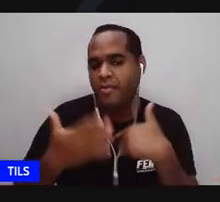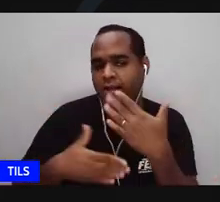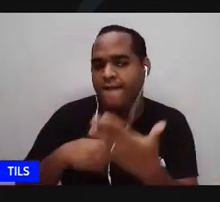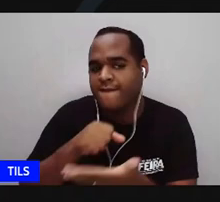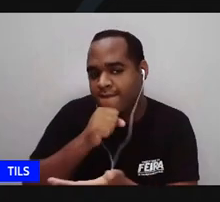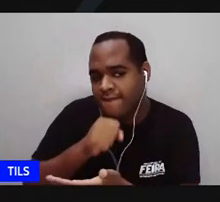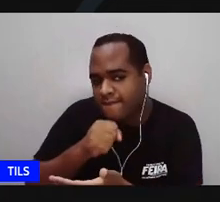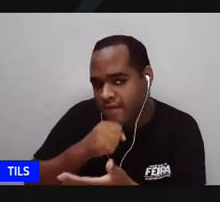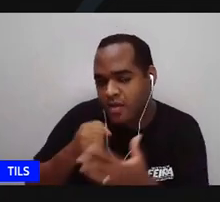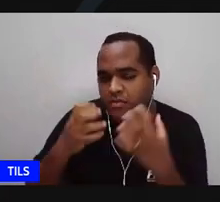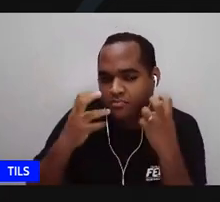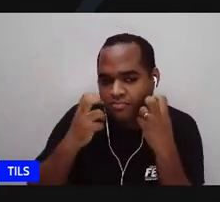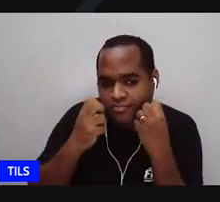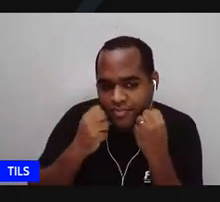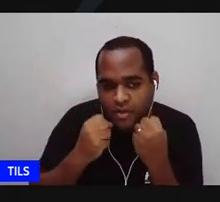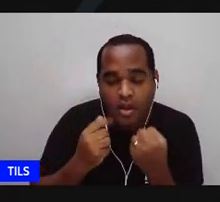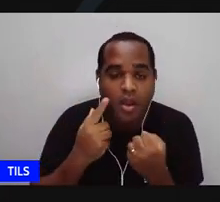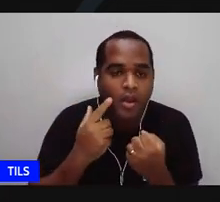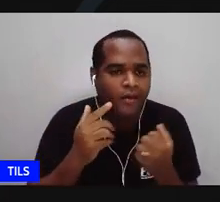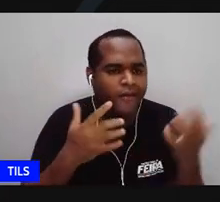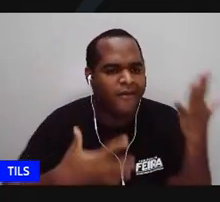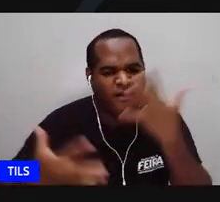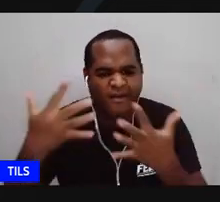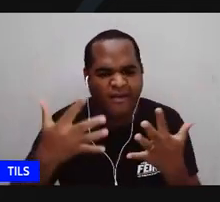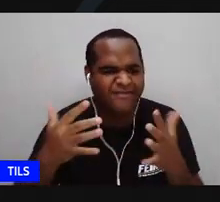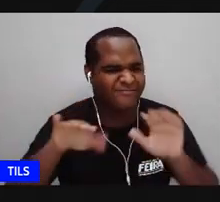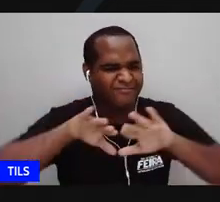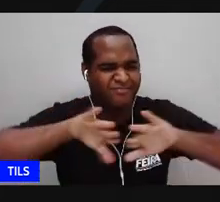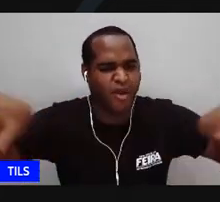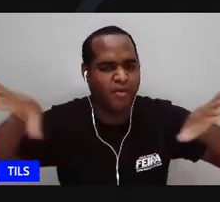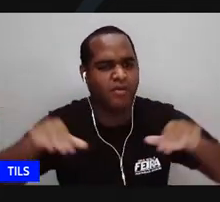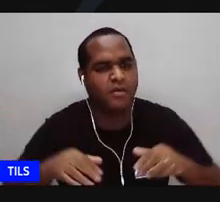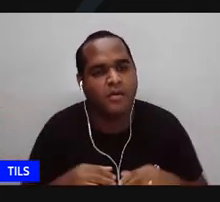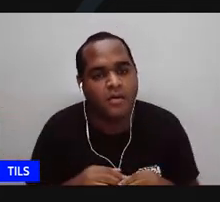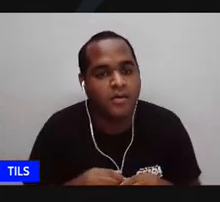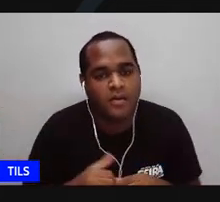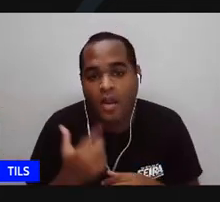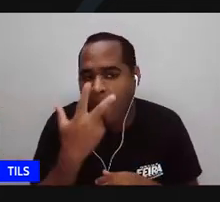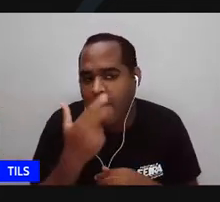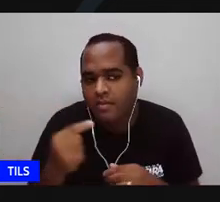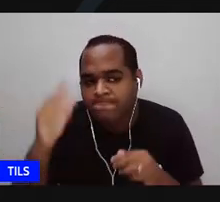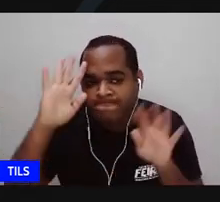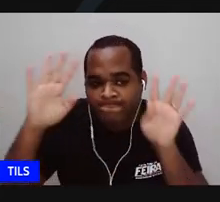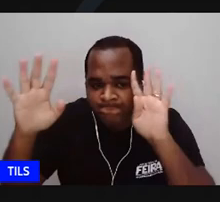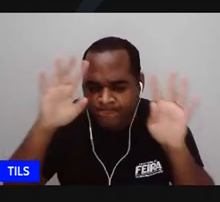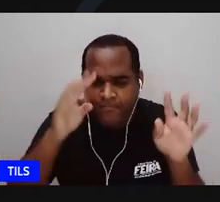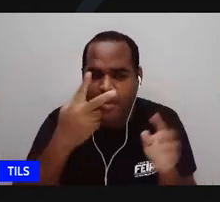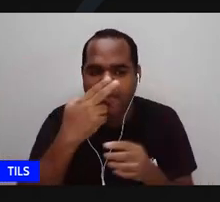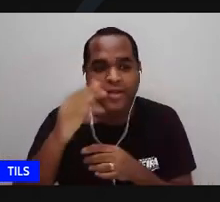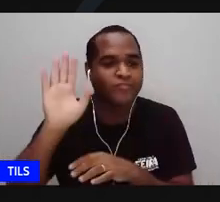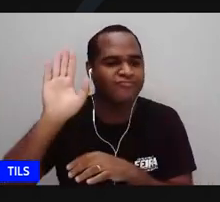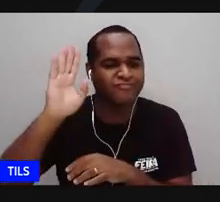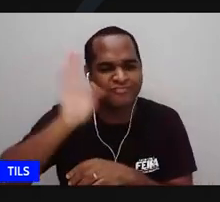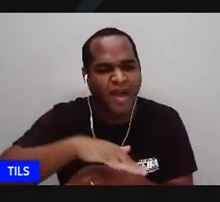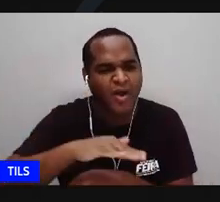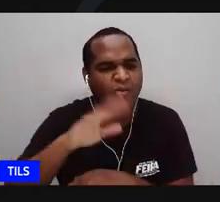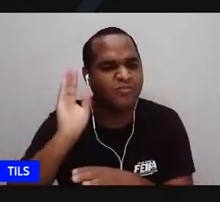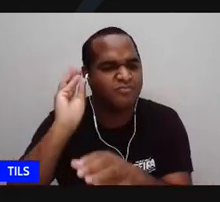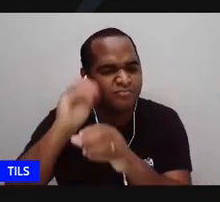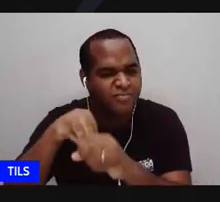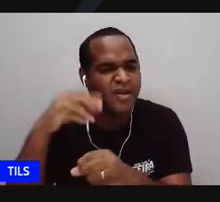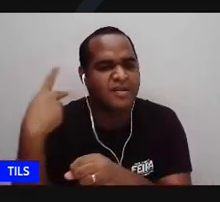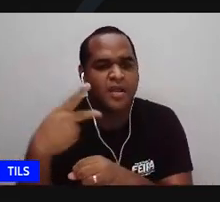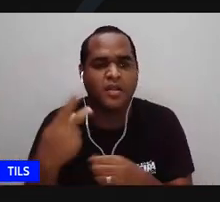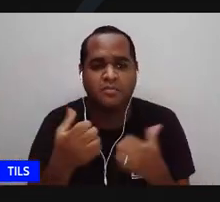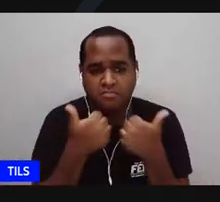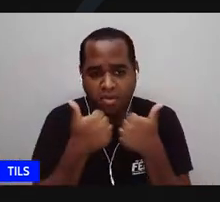e perdendo as ilusões o que predomina é a maldade porque